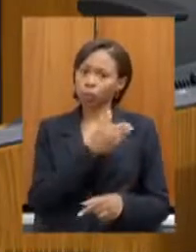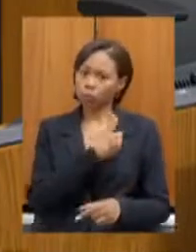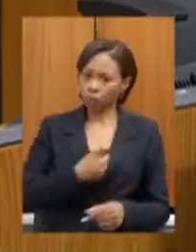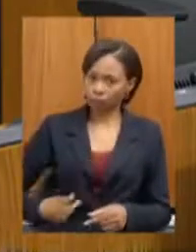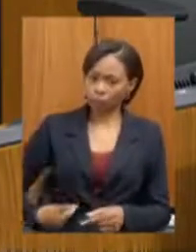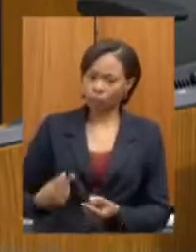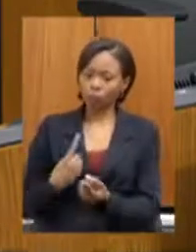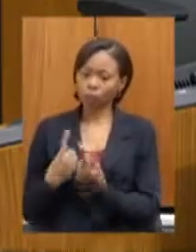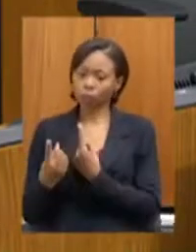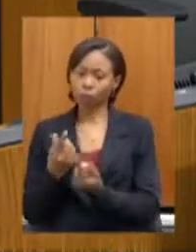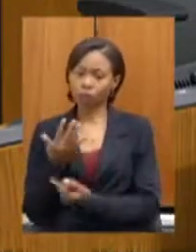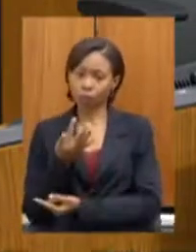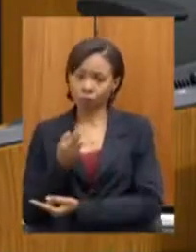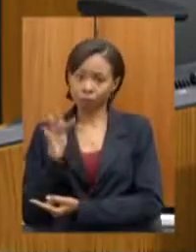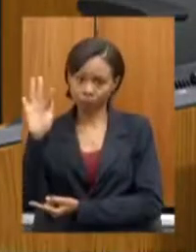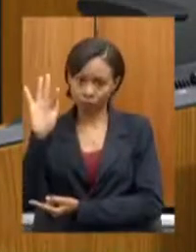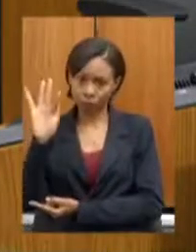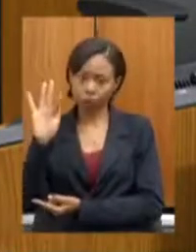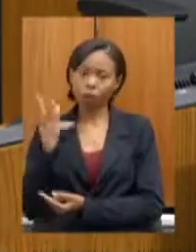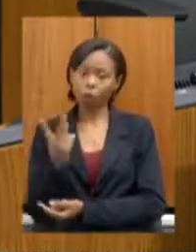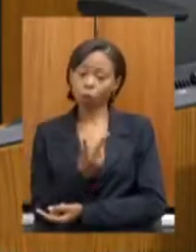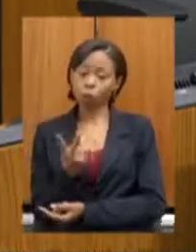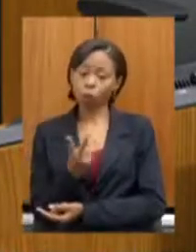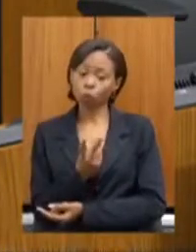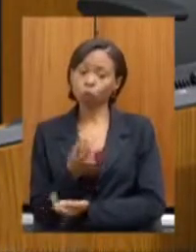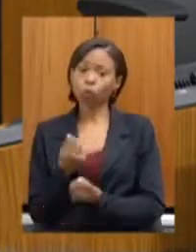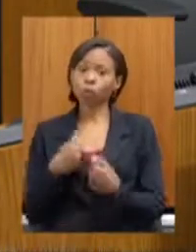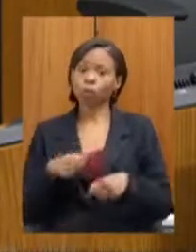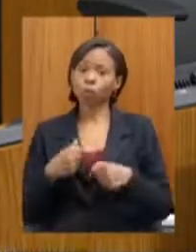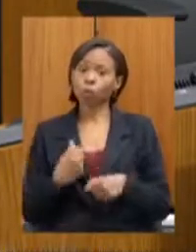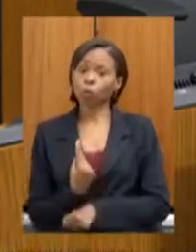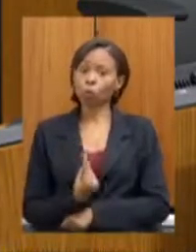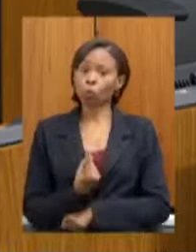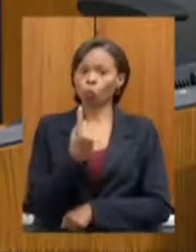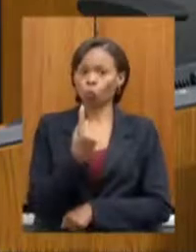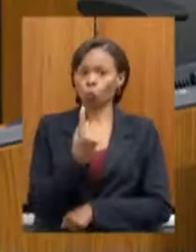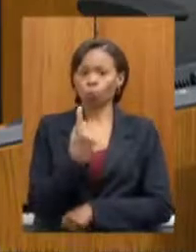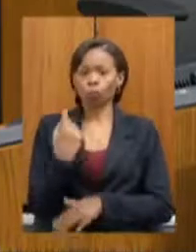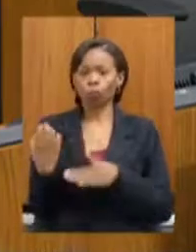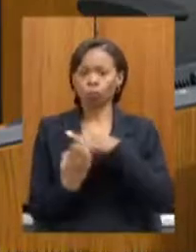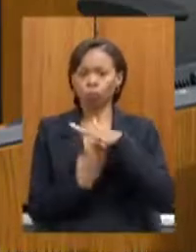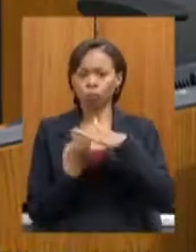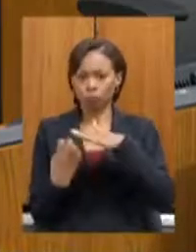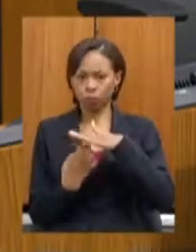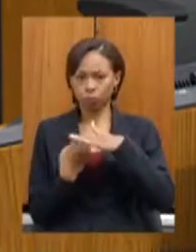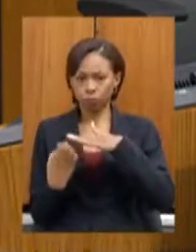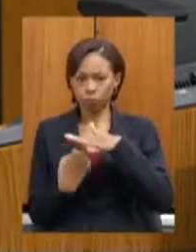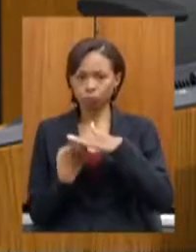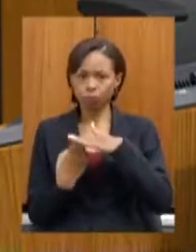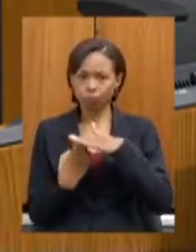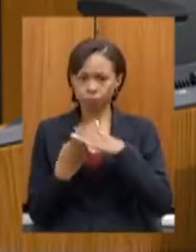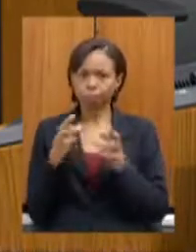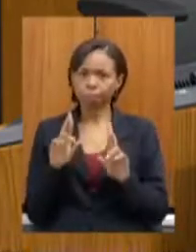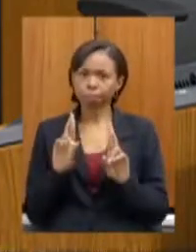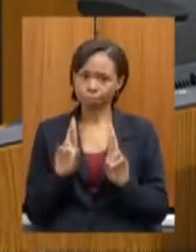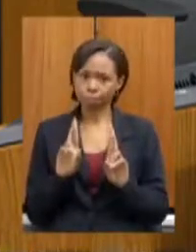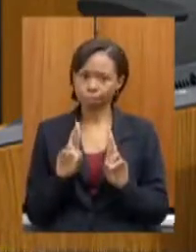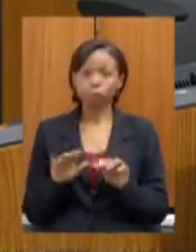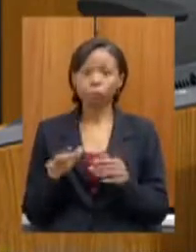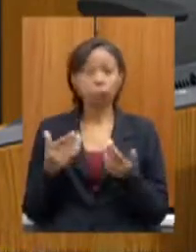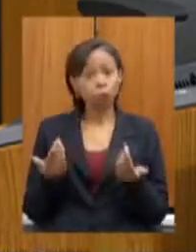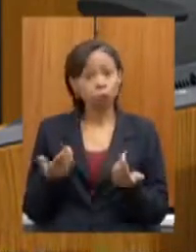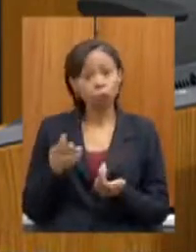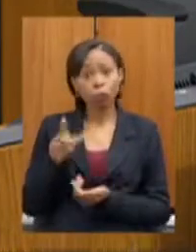estejam agregadas e sejam operadas por um único concessionário. O DENIT, que é o